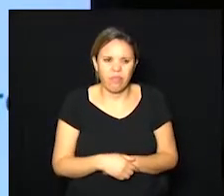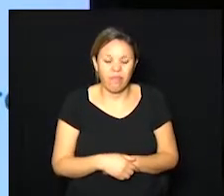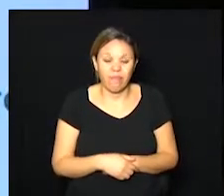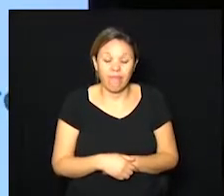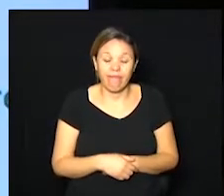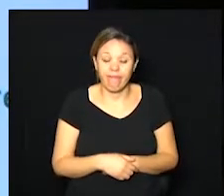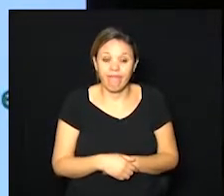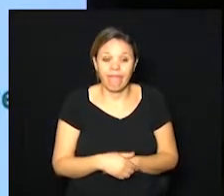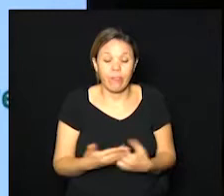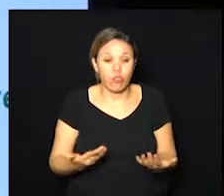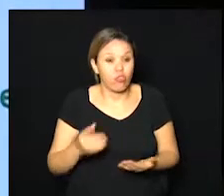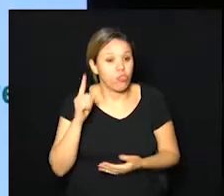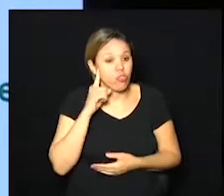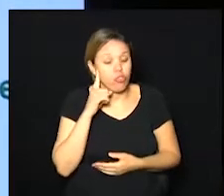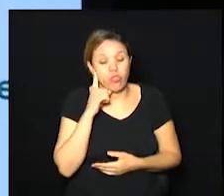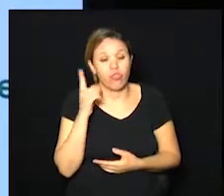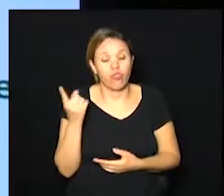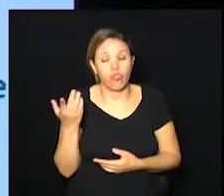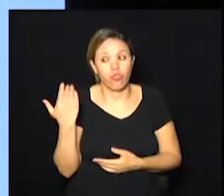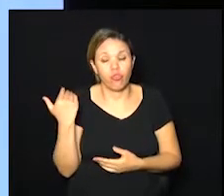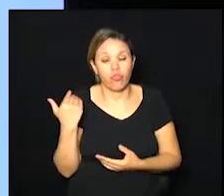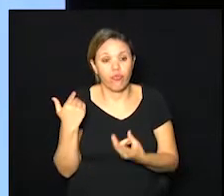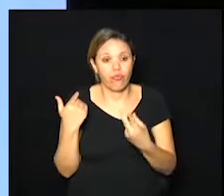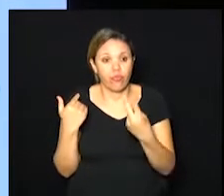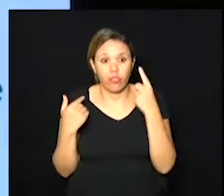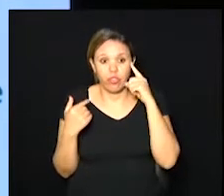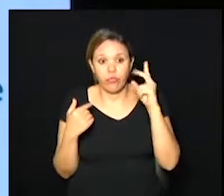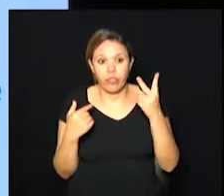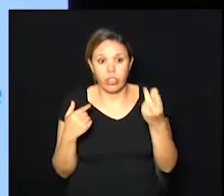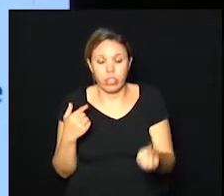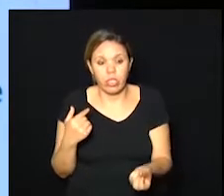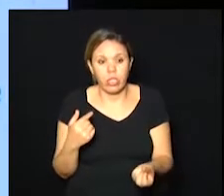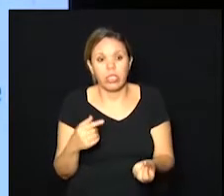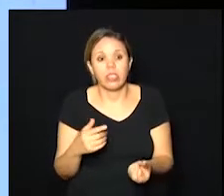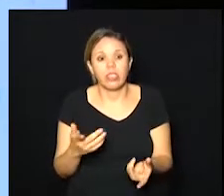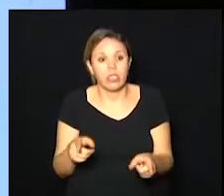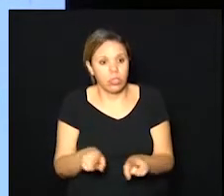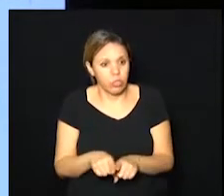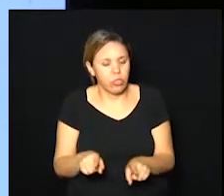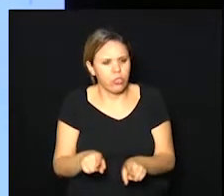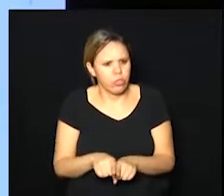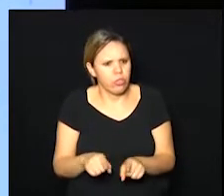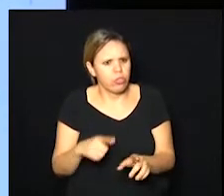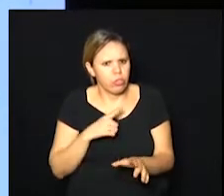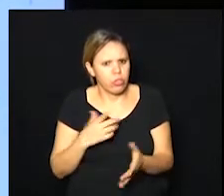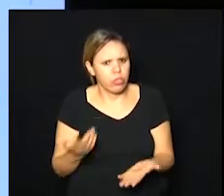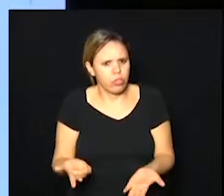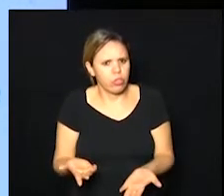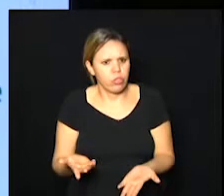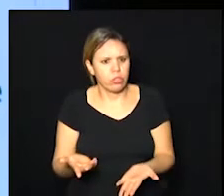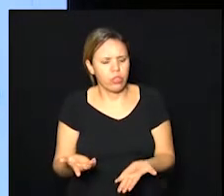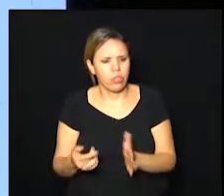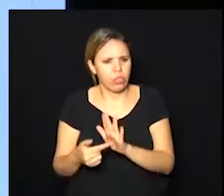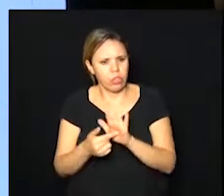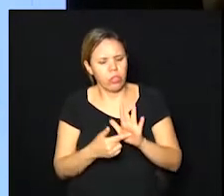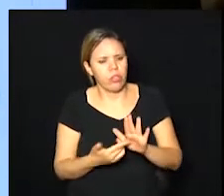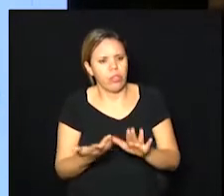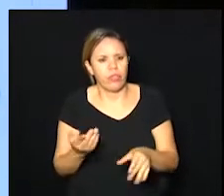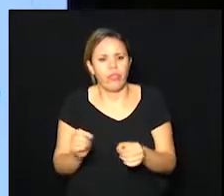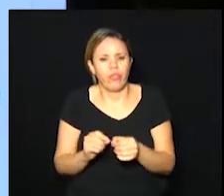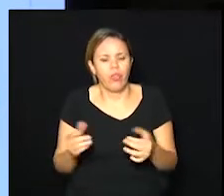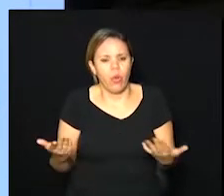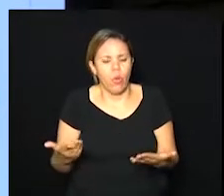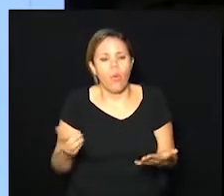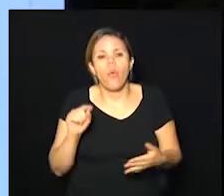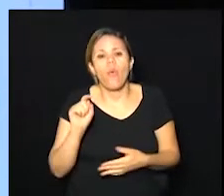neste dia 26 nós tínhamos esse número de casos que foram diagnosticados pela vigilância hoje a gente